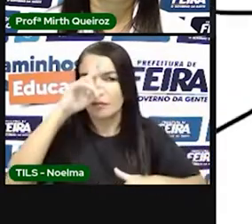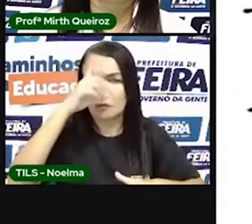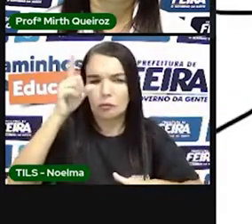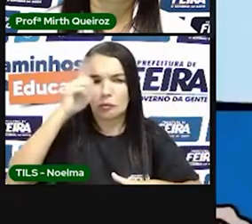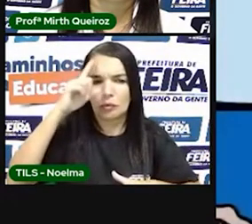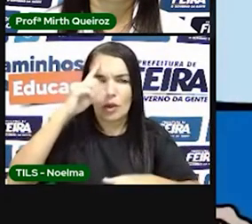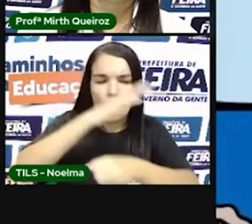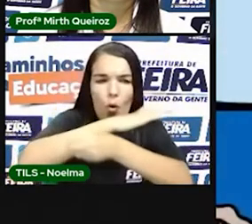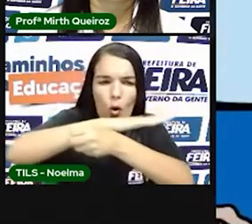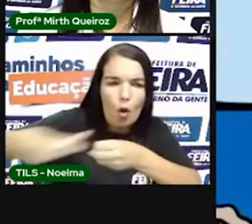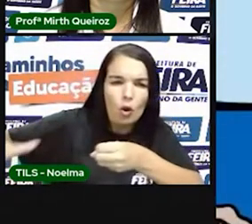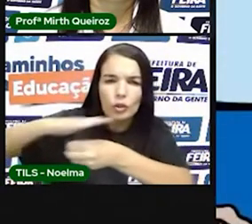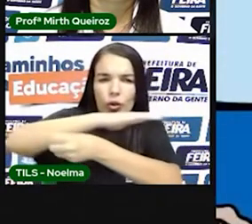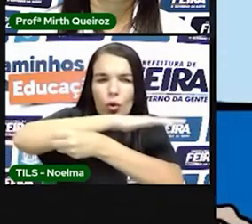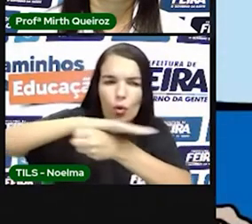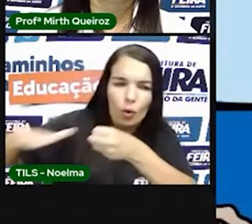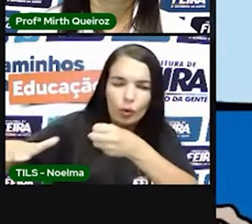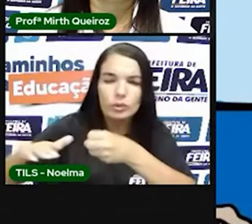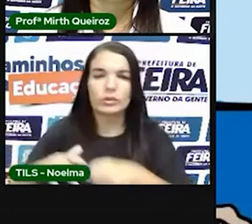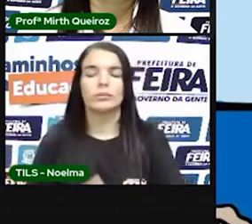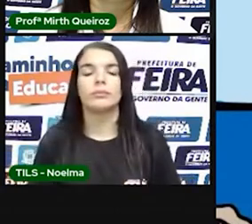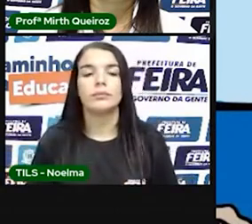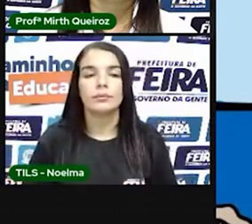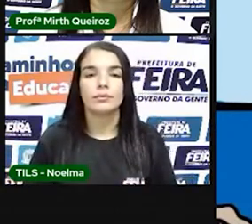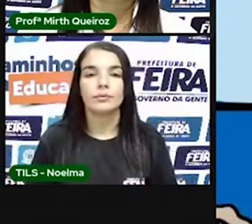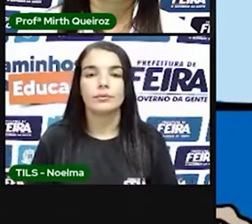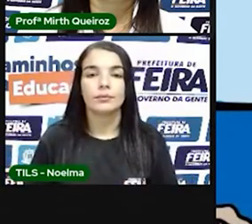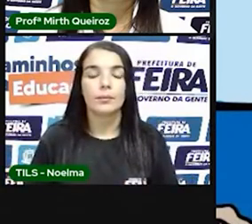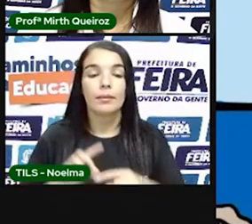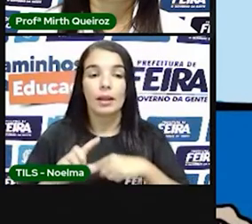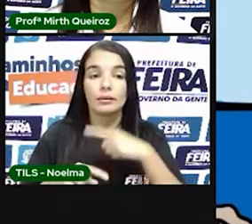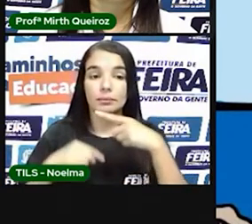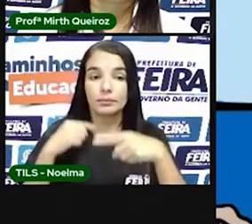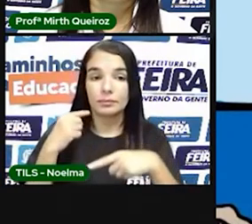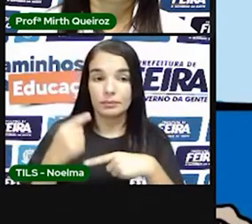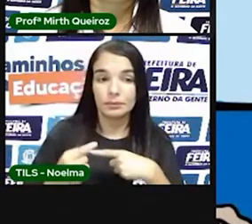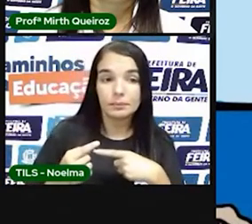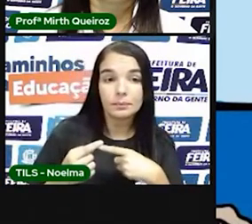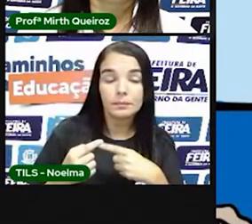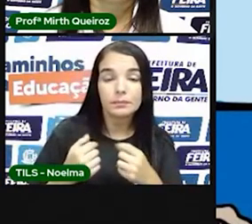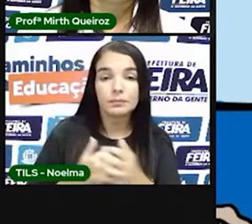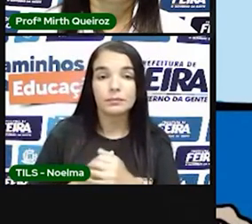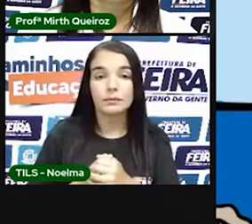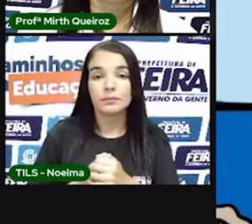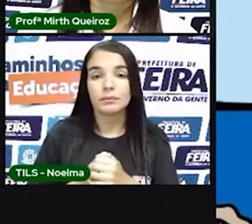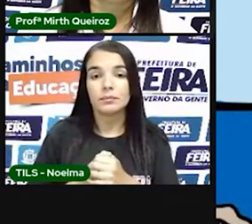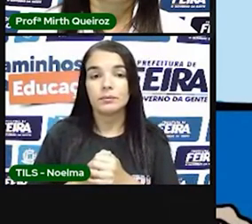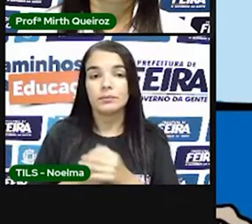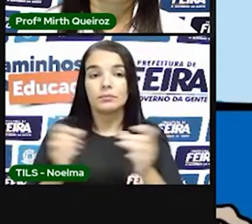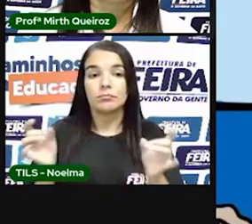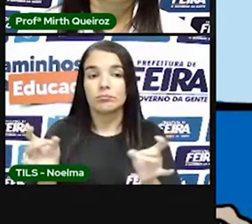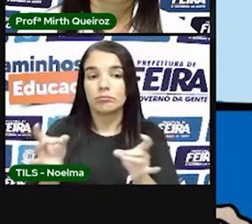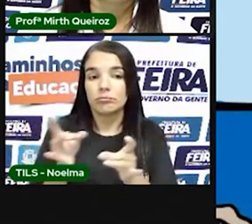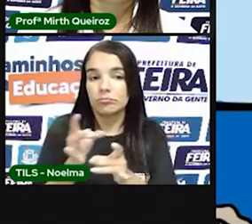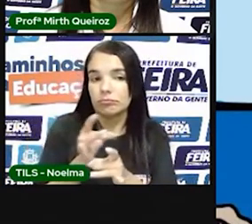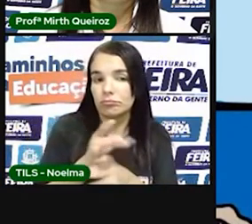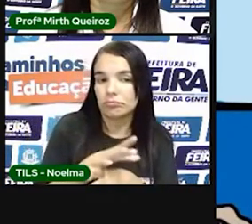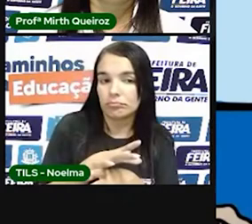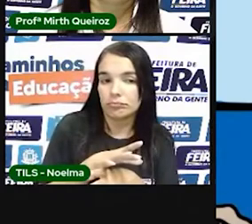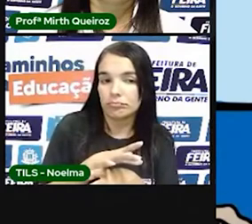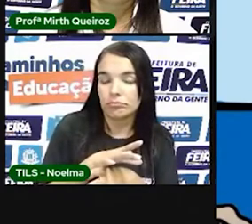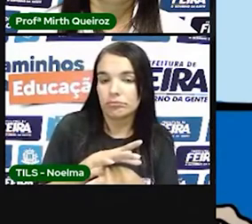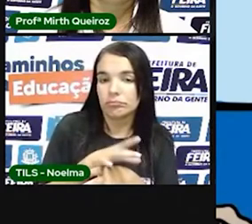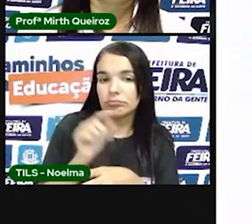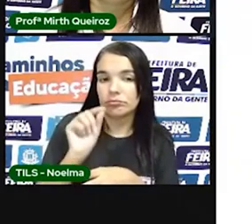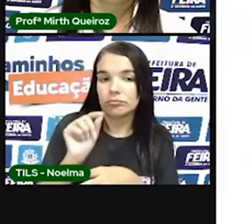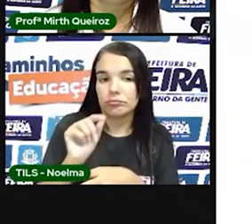do escambo. Em 1530, inicia a colonização portuguesa no Brasil, com a vinda de Martim Afonso de Souza. Ele